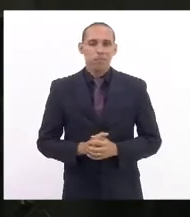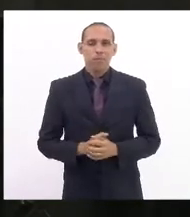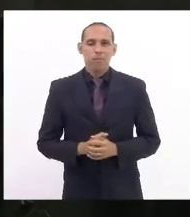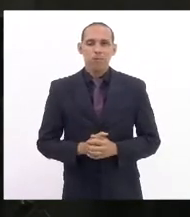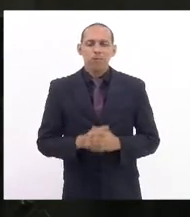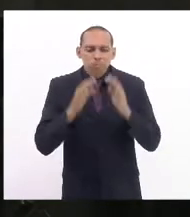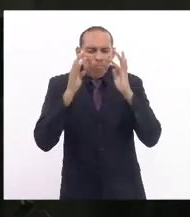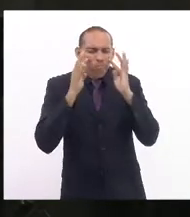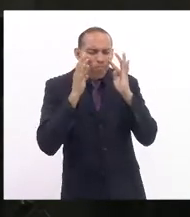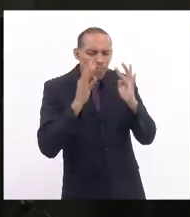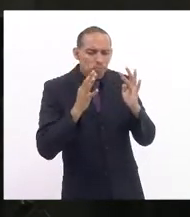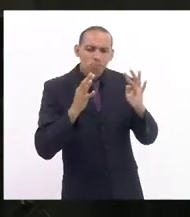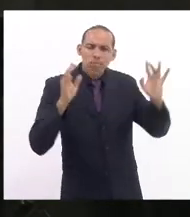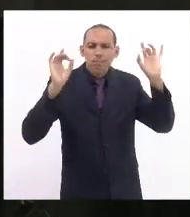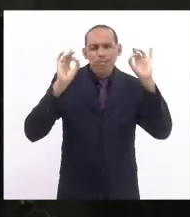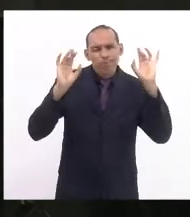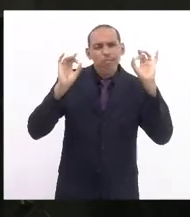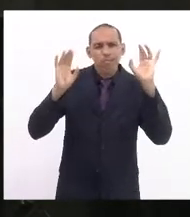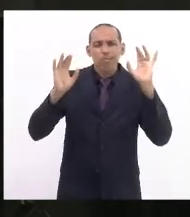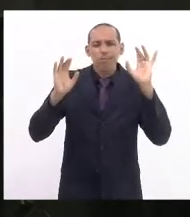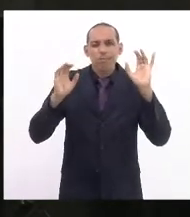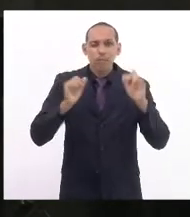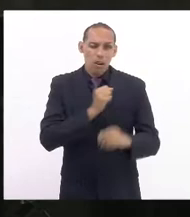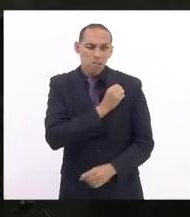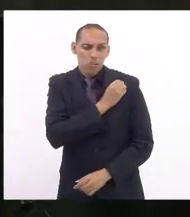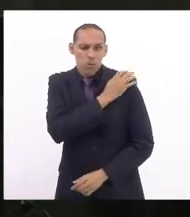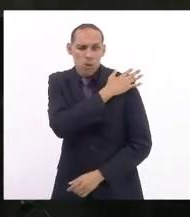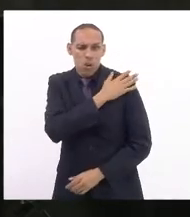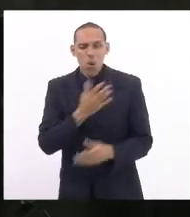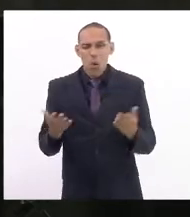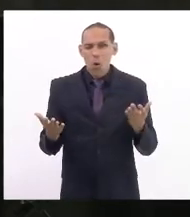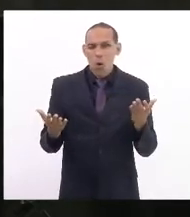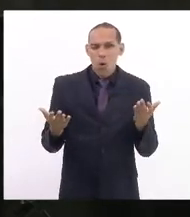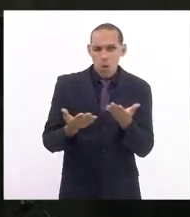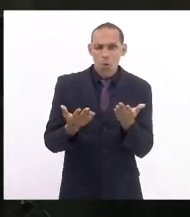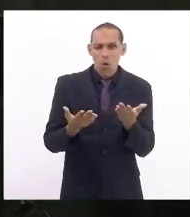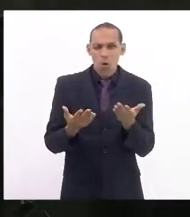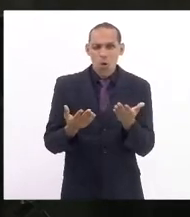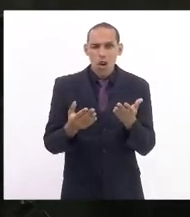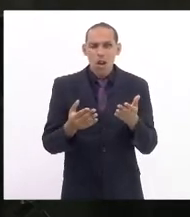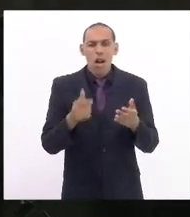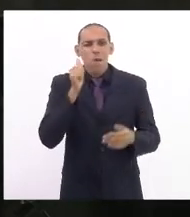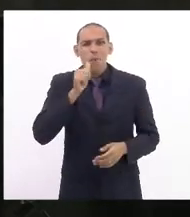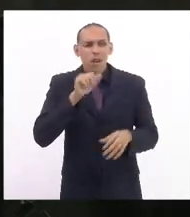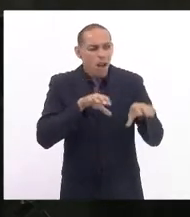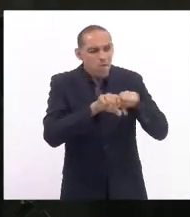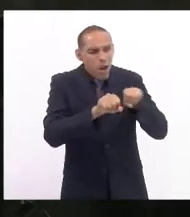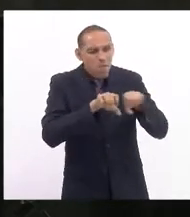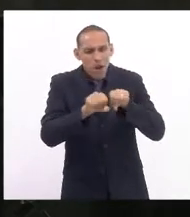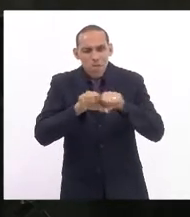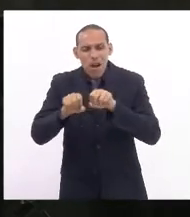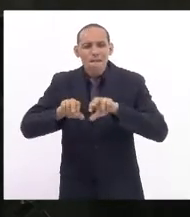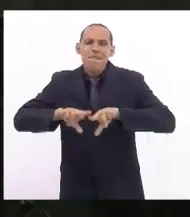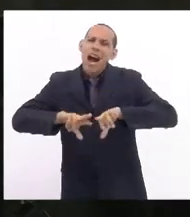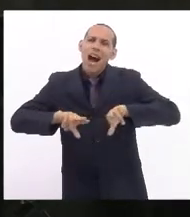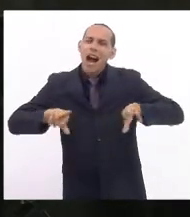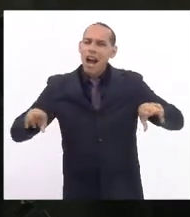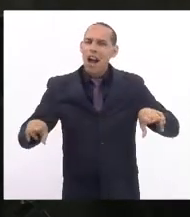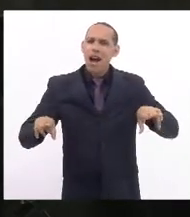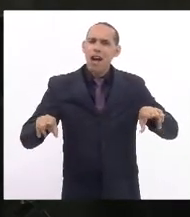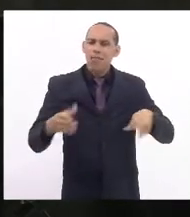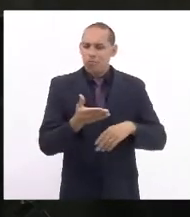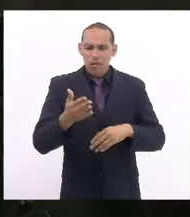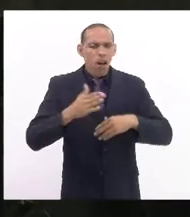dar uma atenção especial. As Forças Armadas, hoje, formam várias mulheres que saem capacitadas e